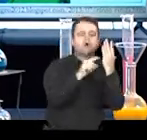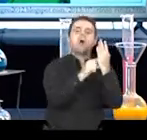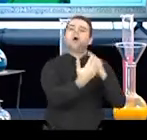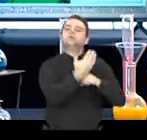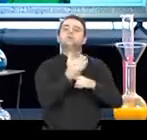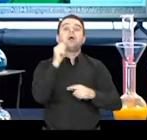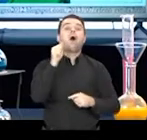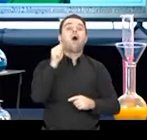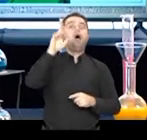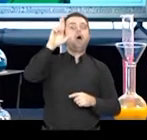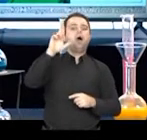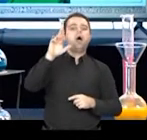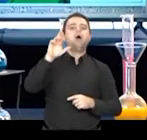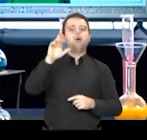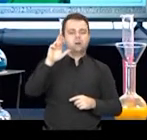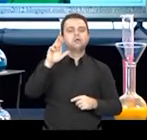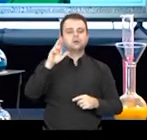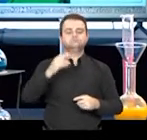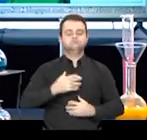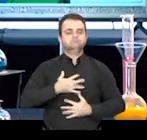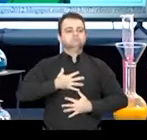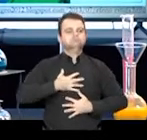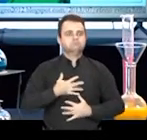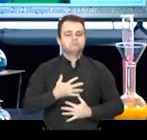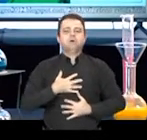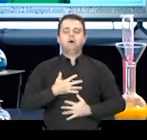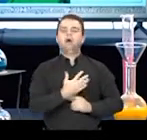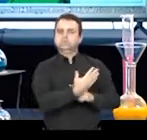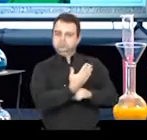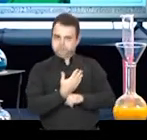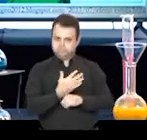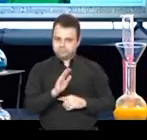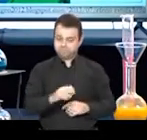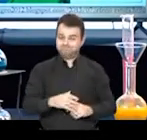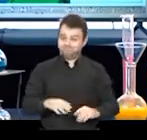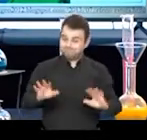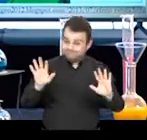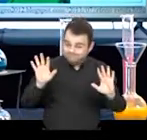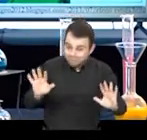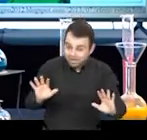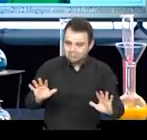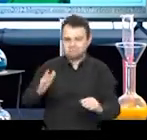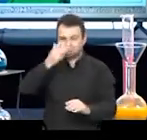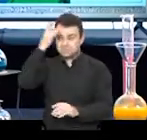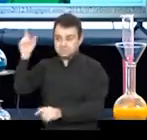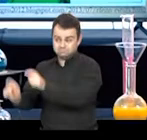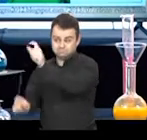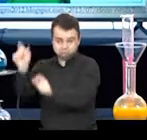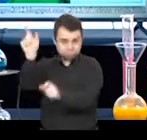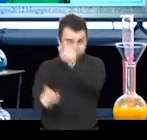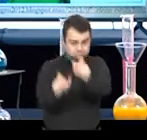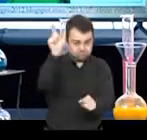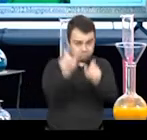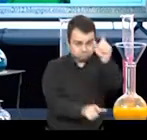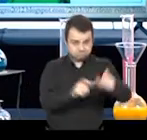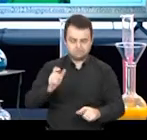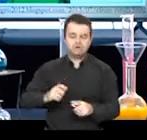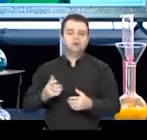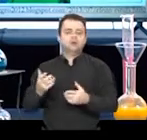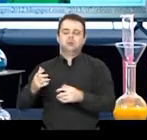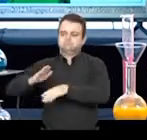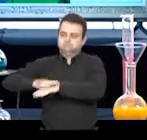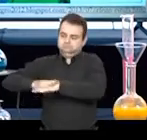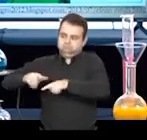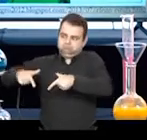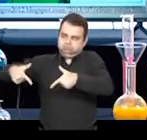do oxigênio, importante para a nossa respiração. Porém, quando existem ações humanas que aumentam